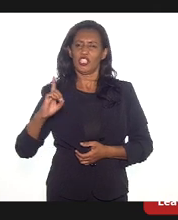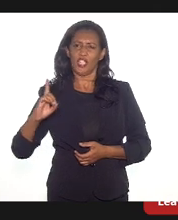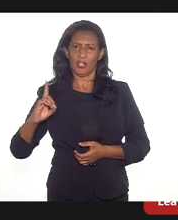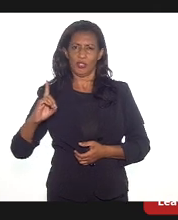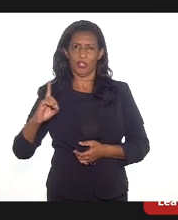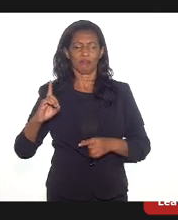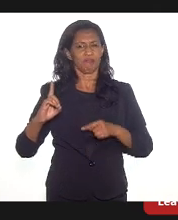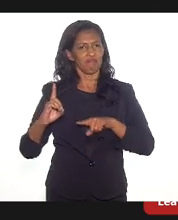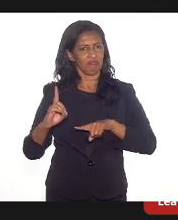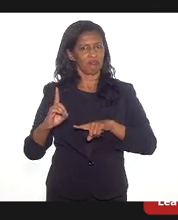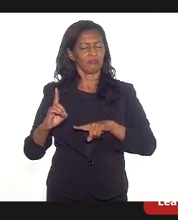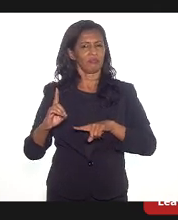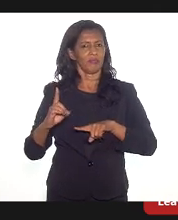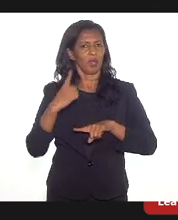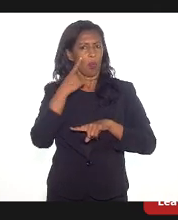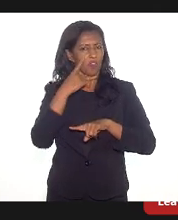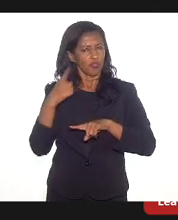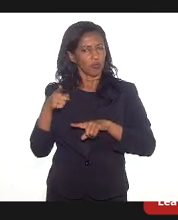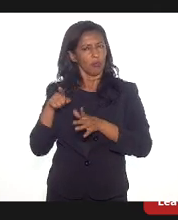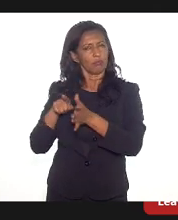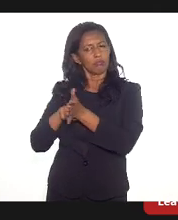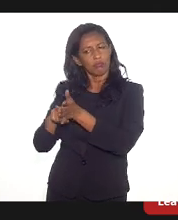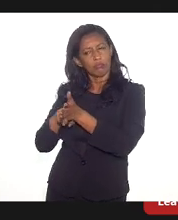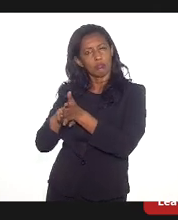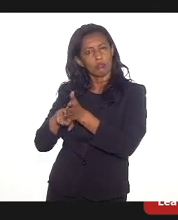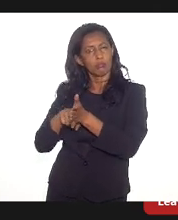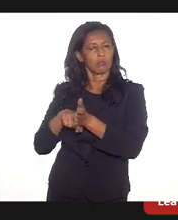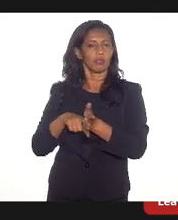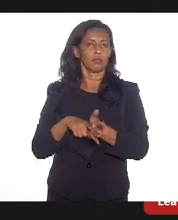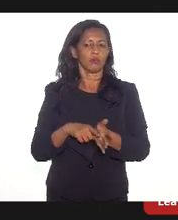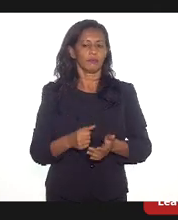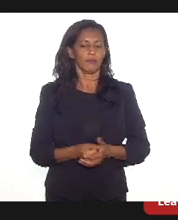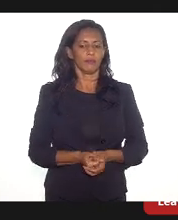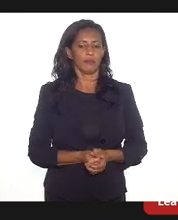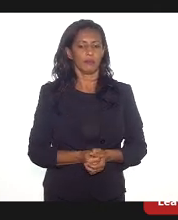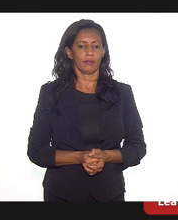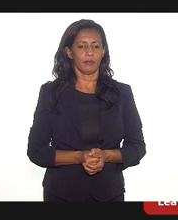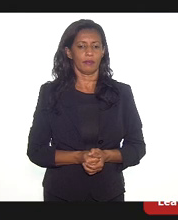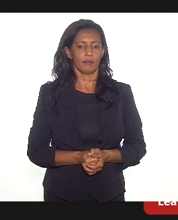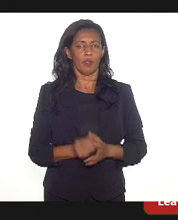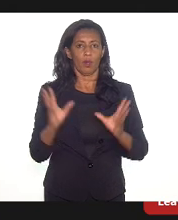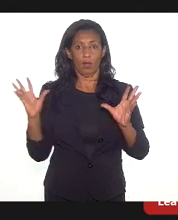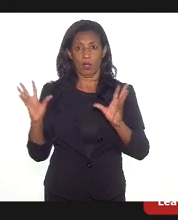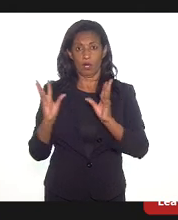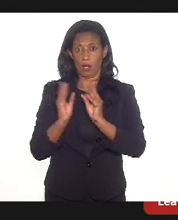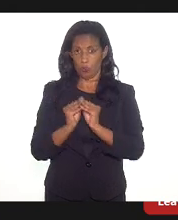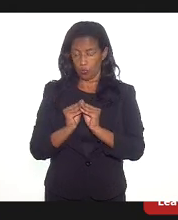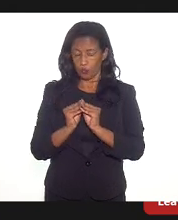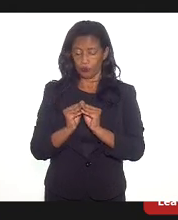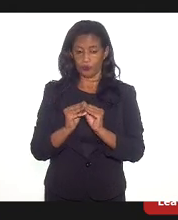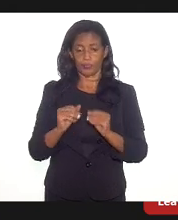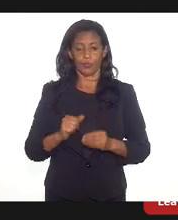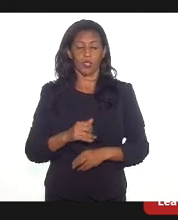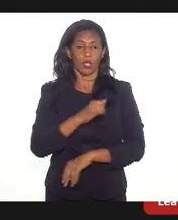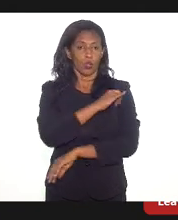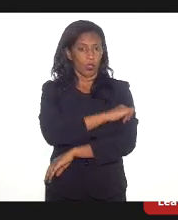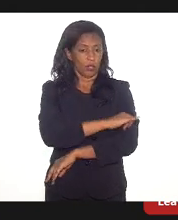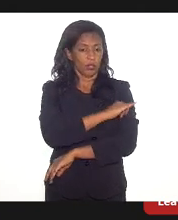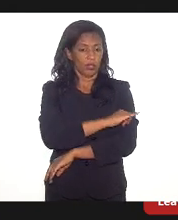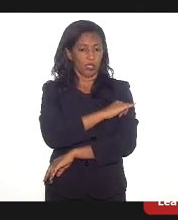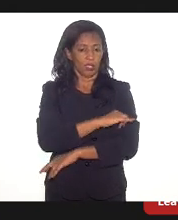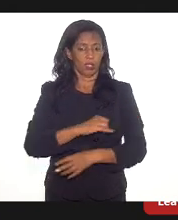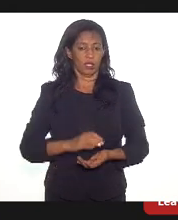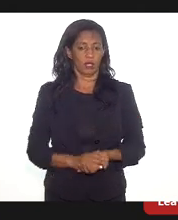a gente verificou aí no resumo geral que o Rio de Janeiro,